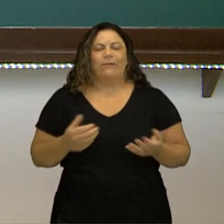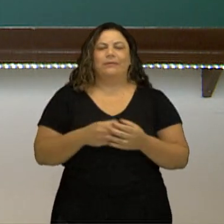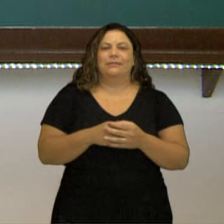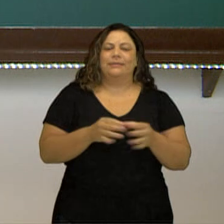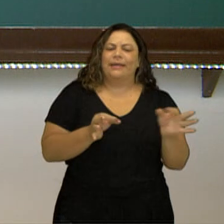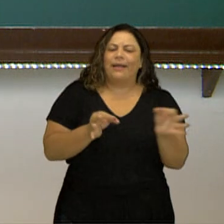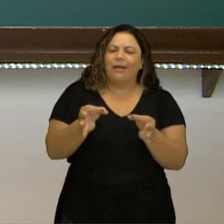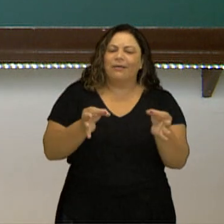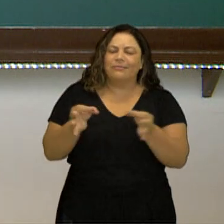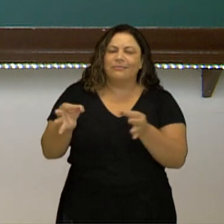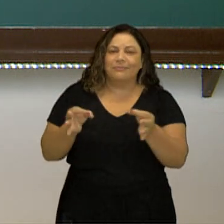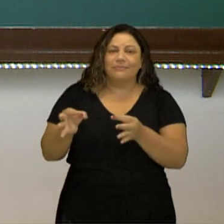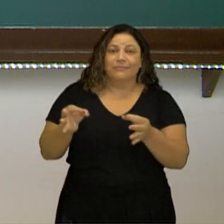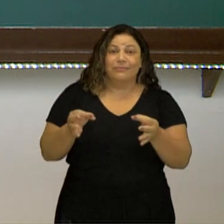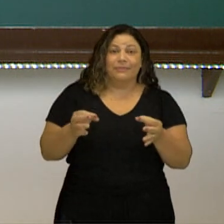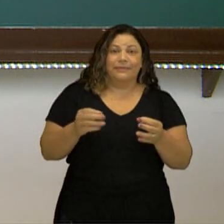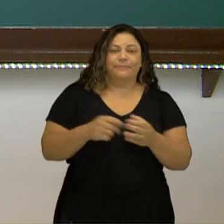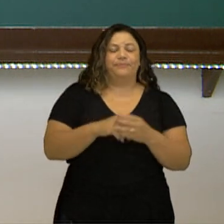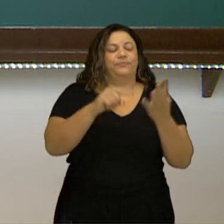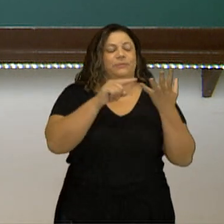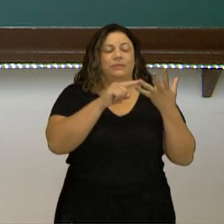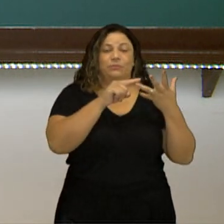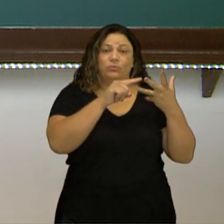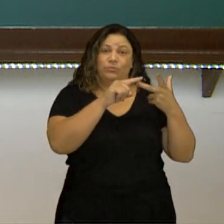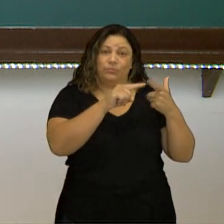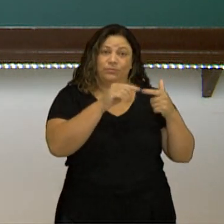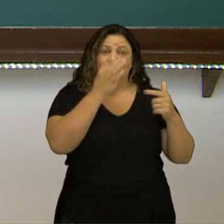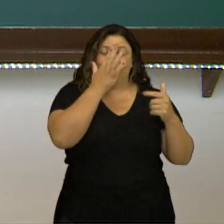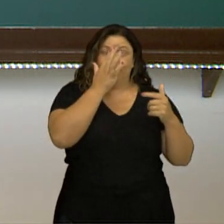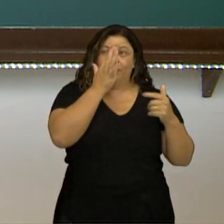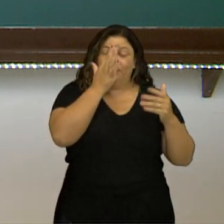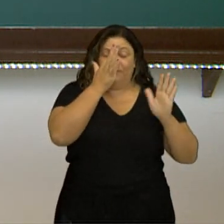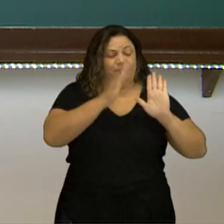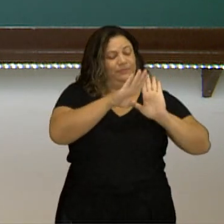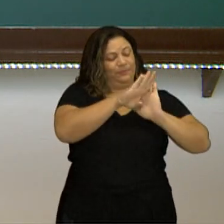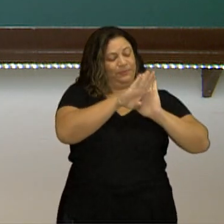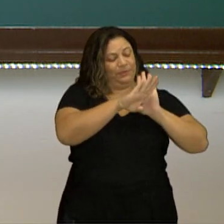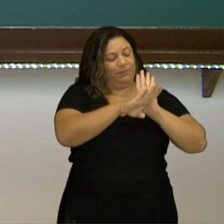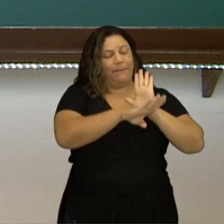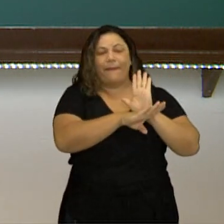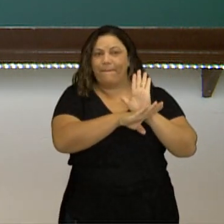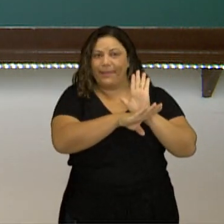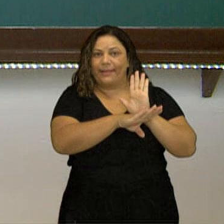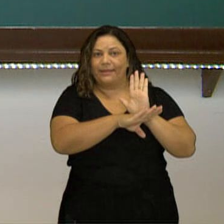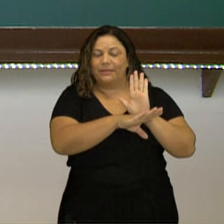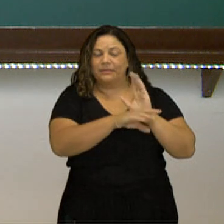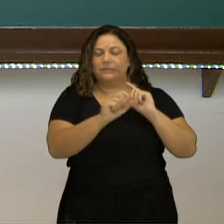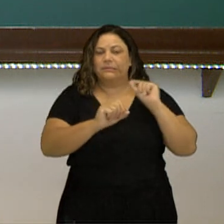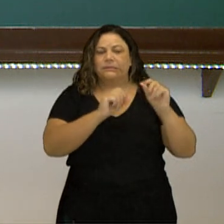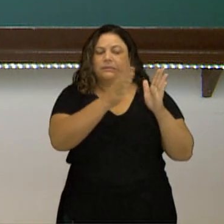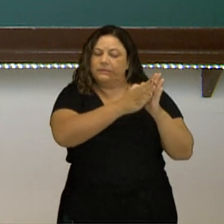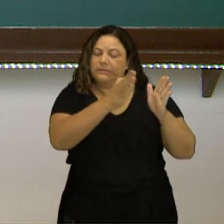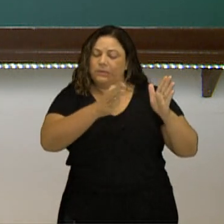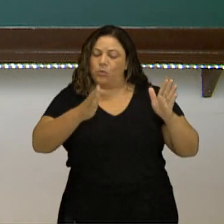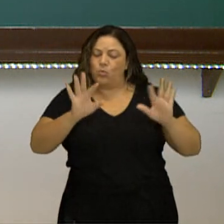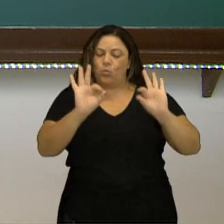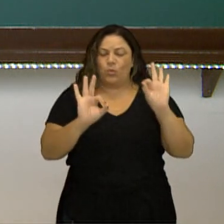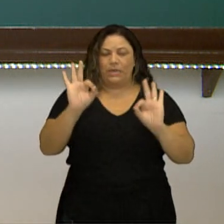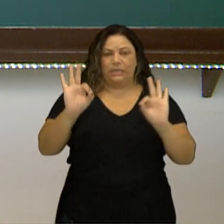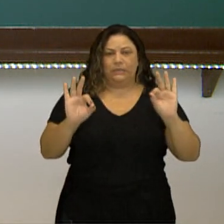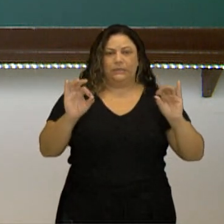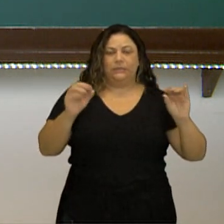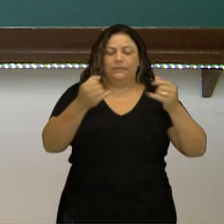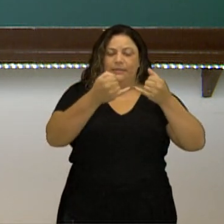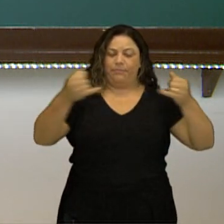ordem, eu preciso ter critérios. Na sequência numérica é a mesma coisa. Eu vou colocar uma sequência de números